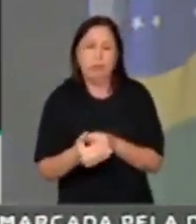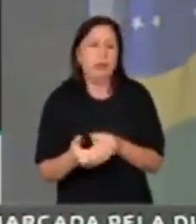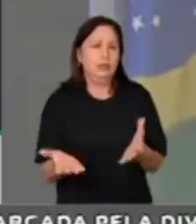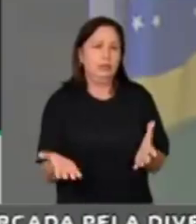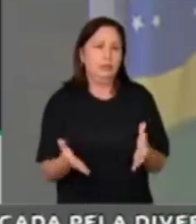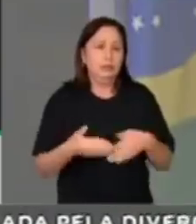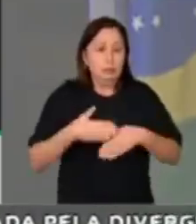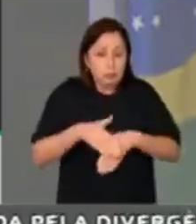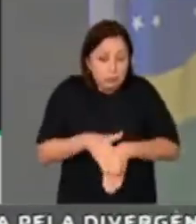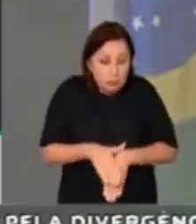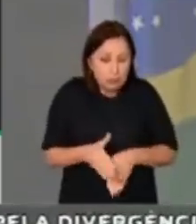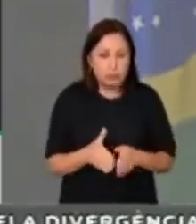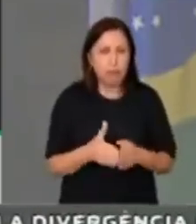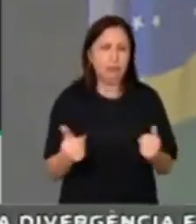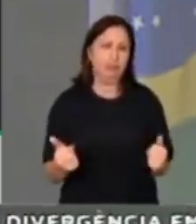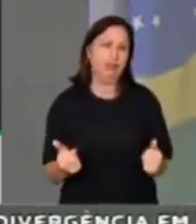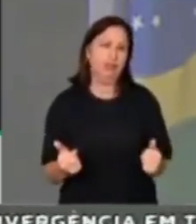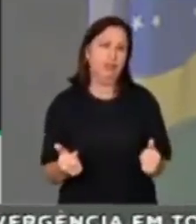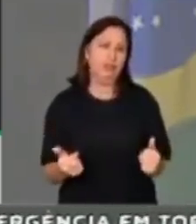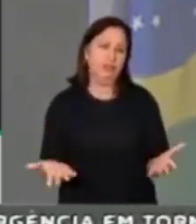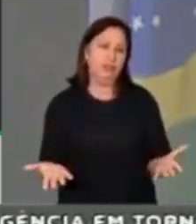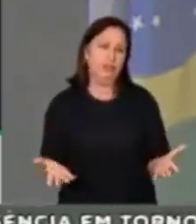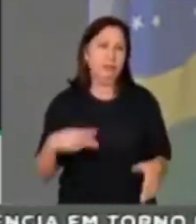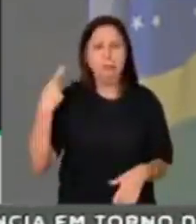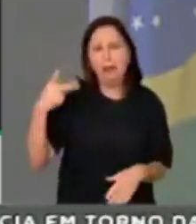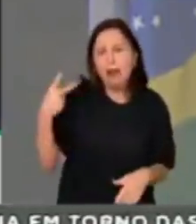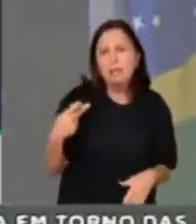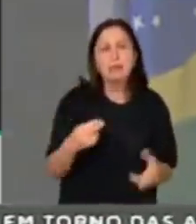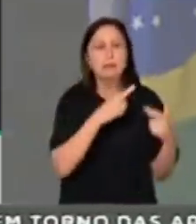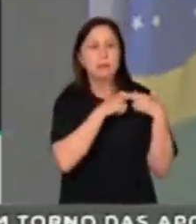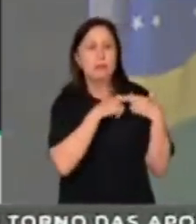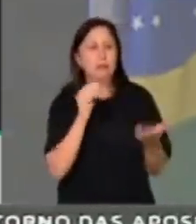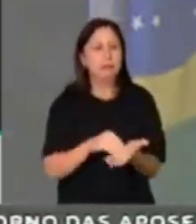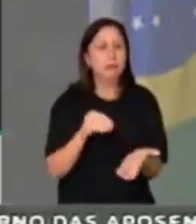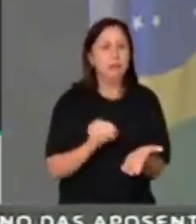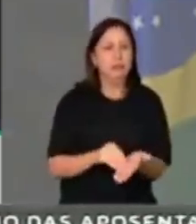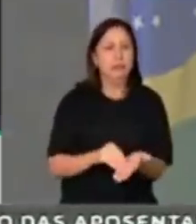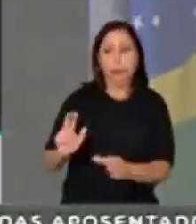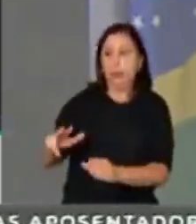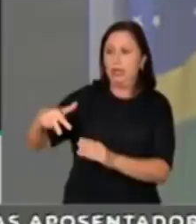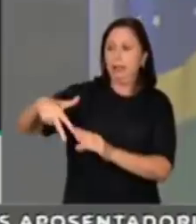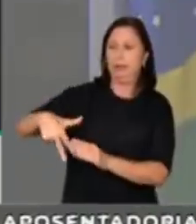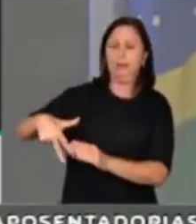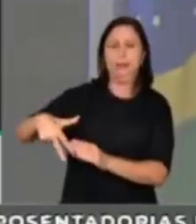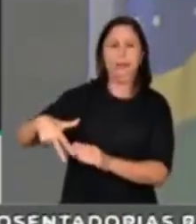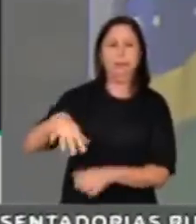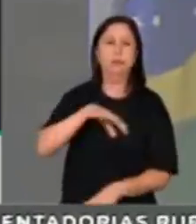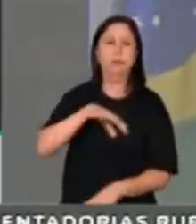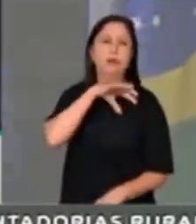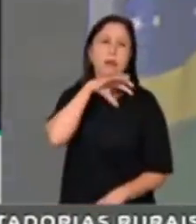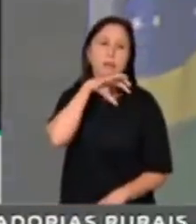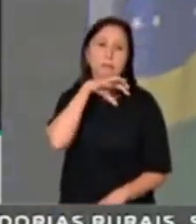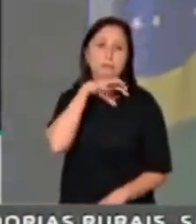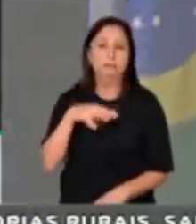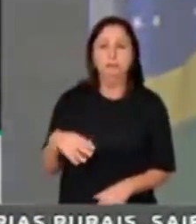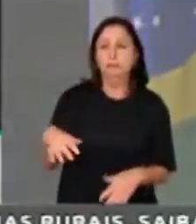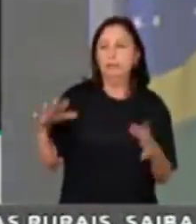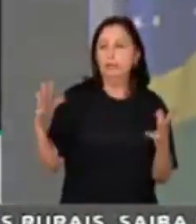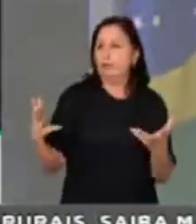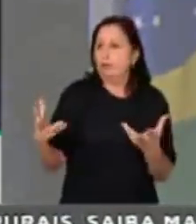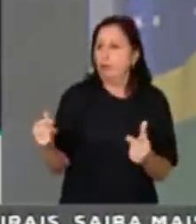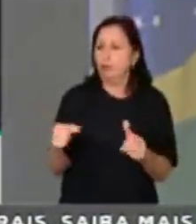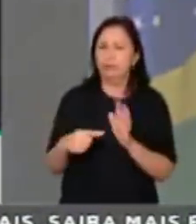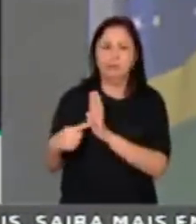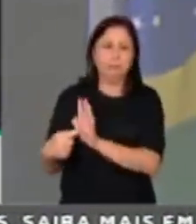parlamento é irresponsável e precisa repassar dinheiro para os estados. Agora, na tribuna, é machão para falar que a reforma previdenciária é antipobre, que o governo é